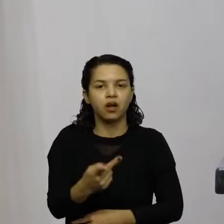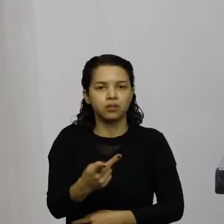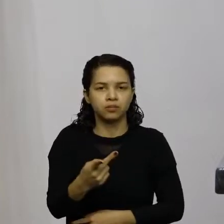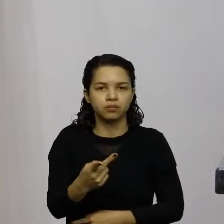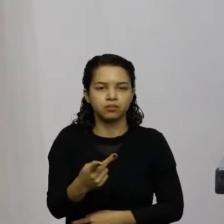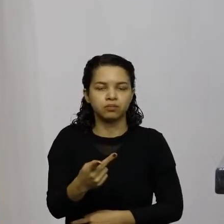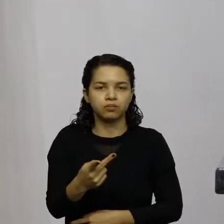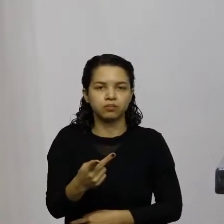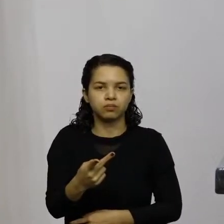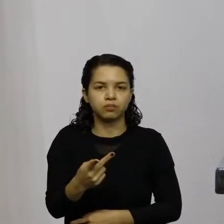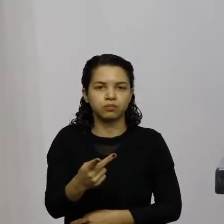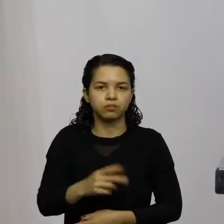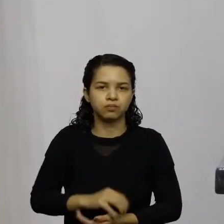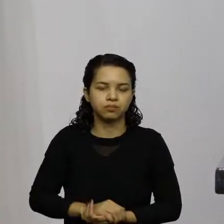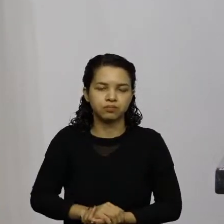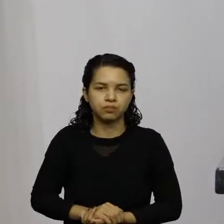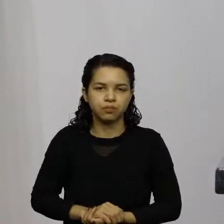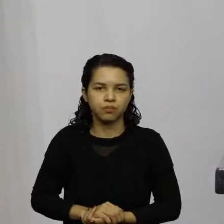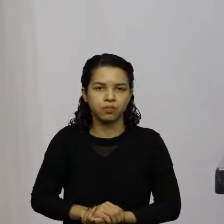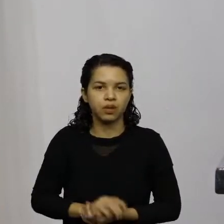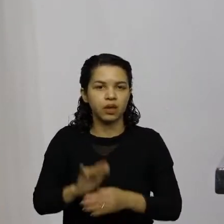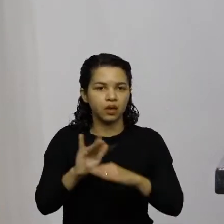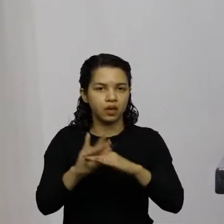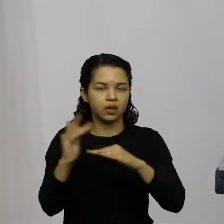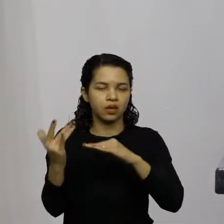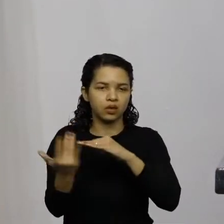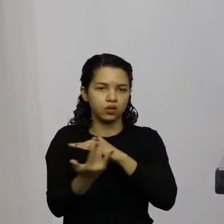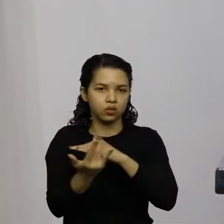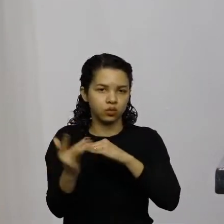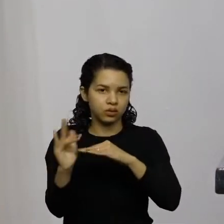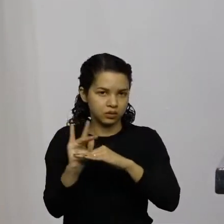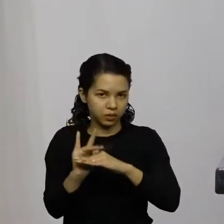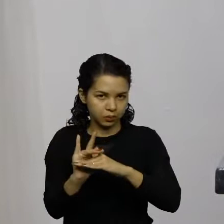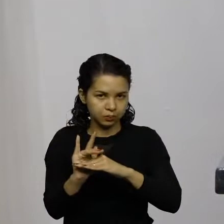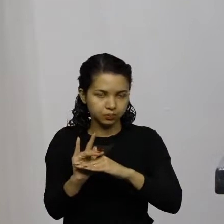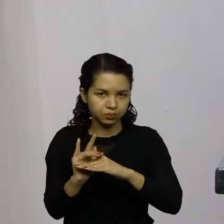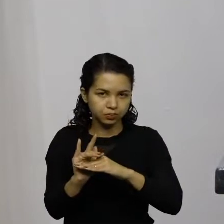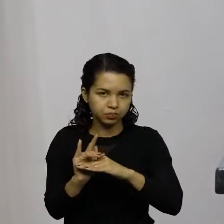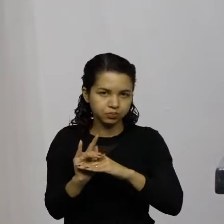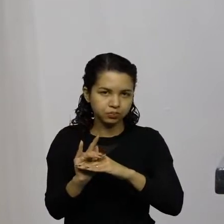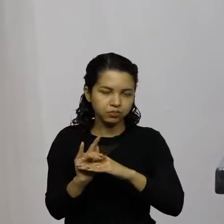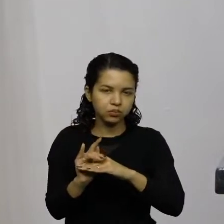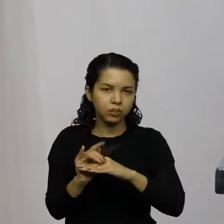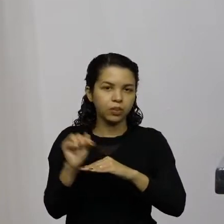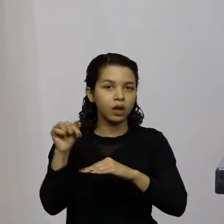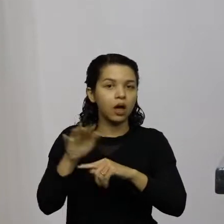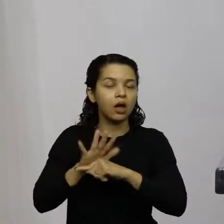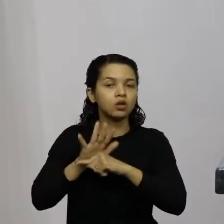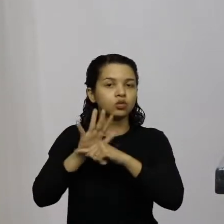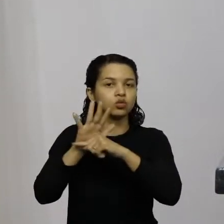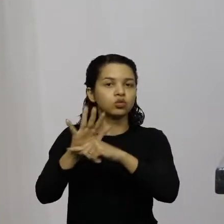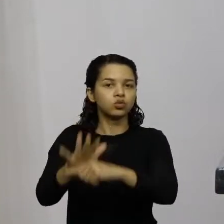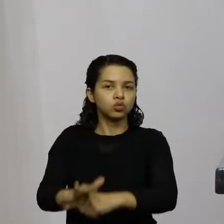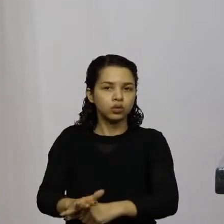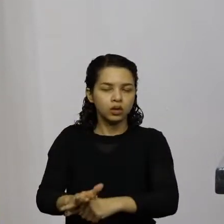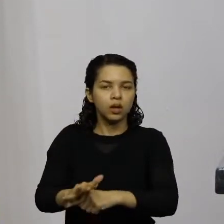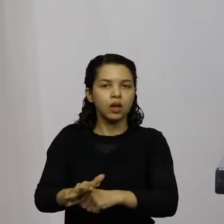rede social deu voz aos imbecis